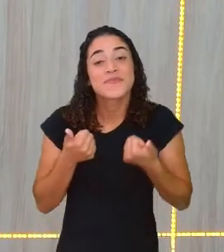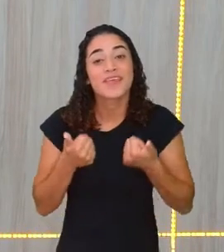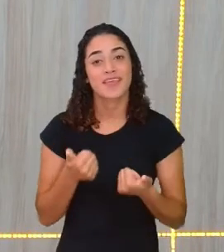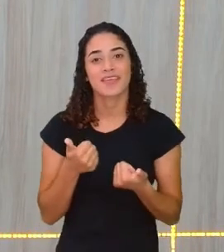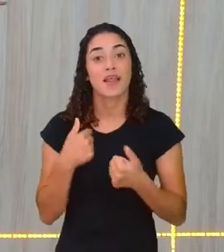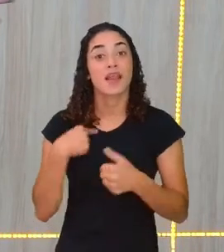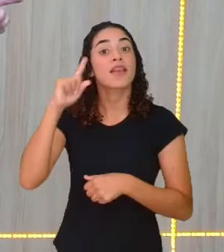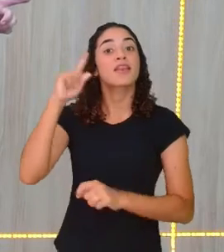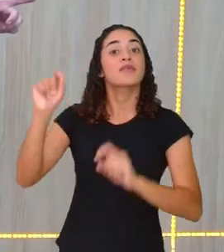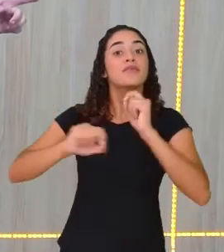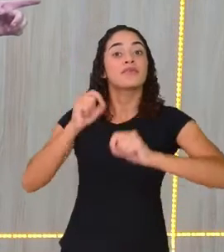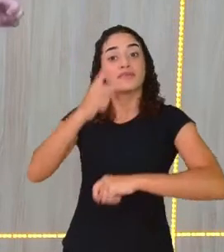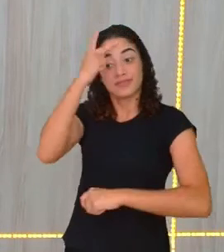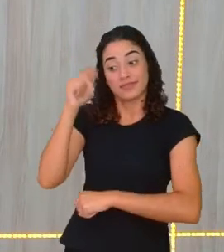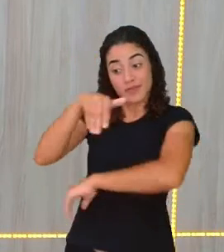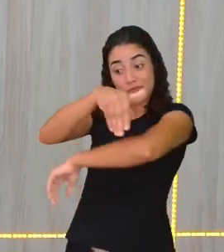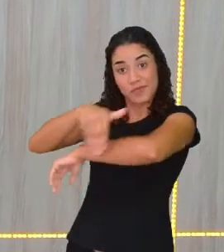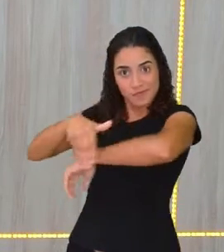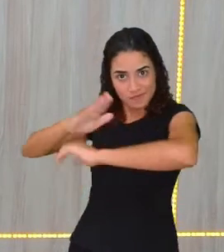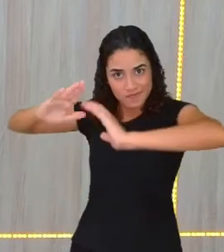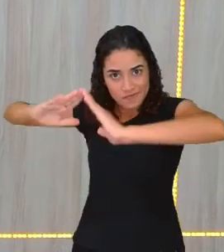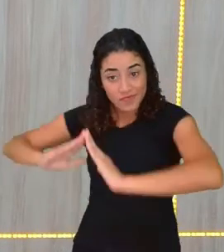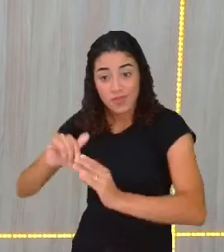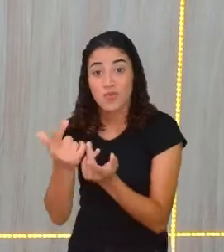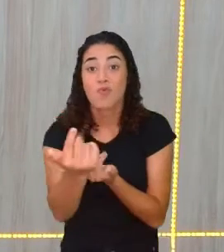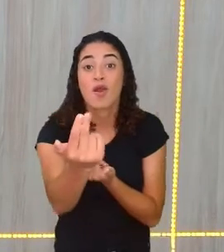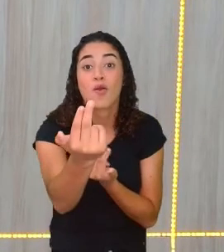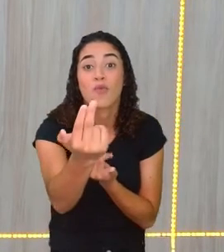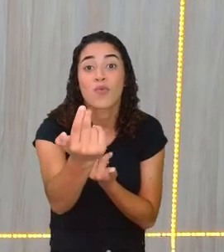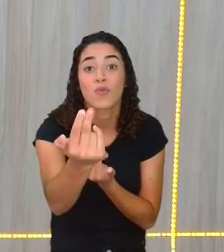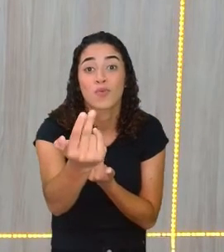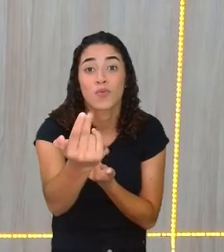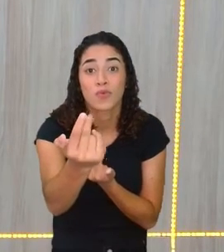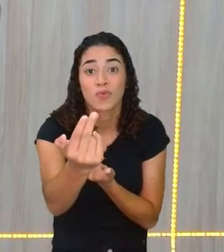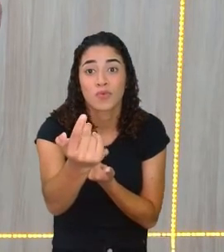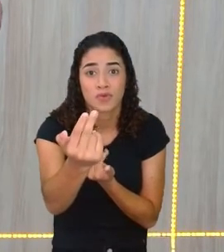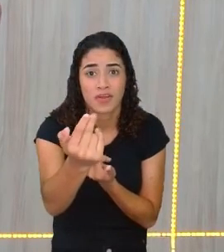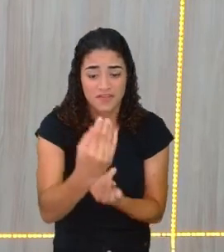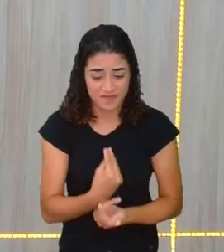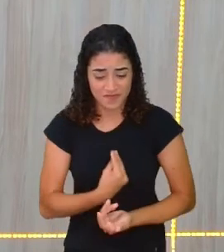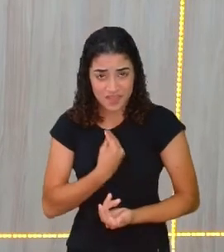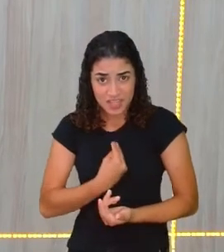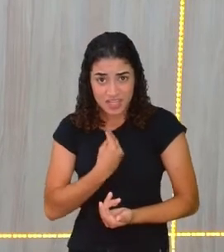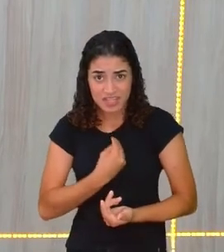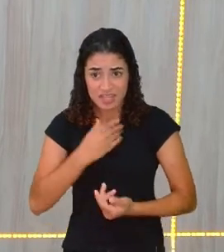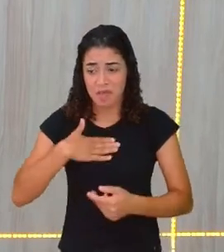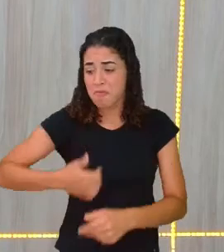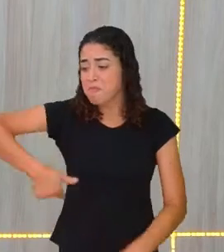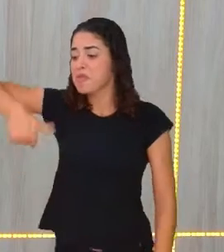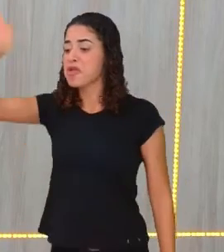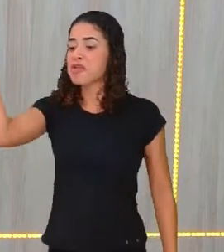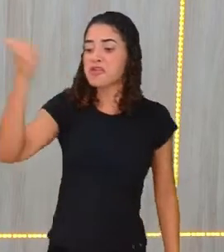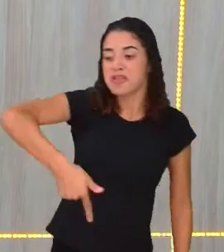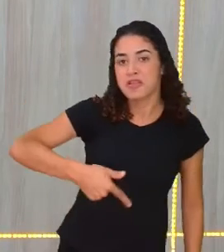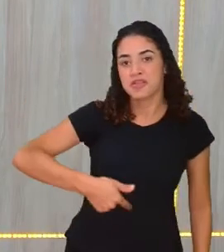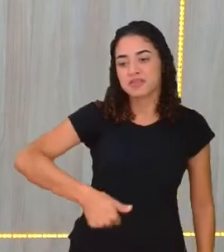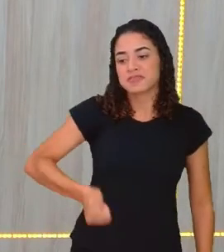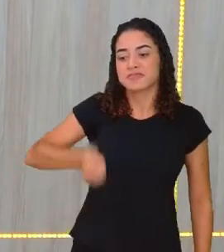morando na rua, não é? Ela é igual você. Nenhuma vida é melhor que a outra.